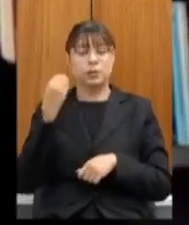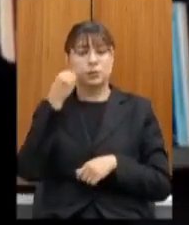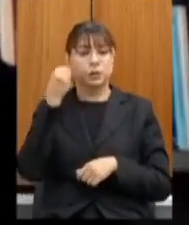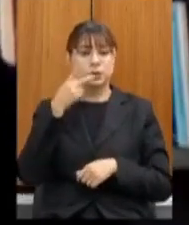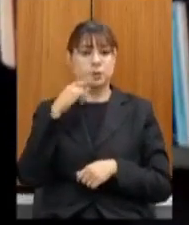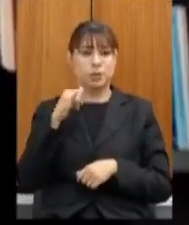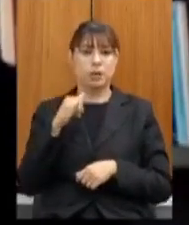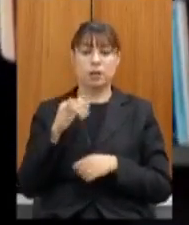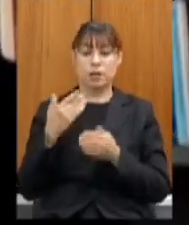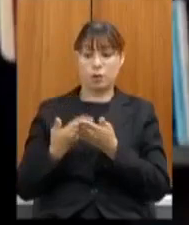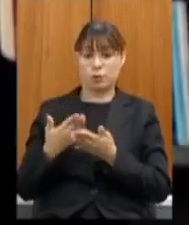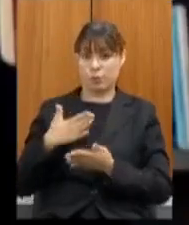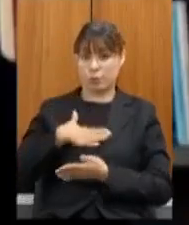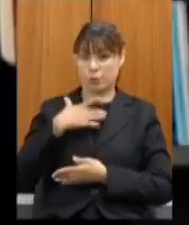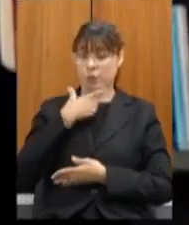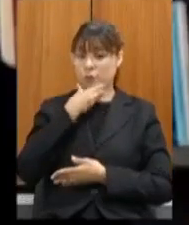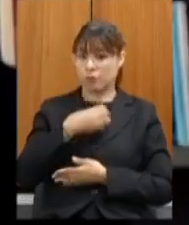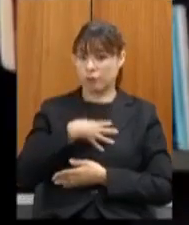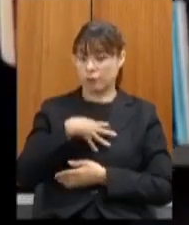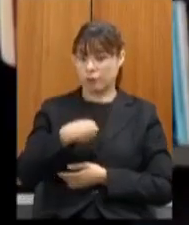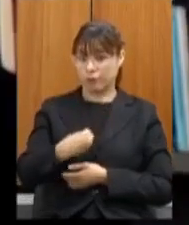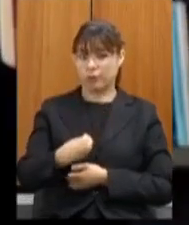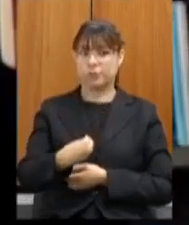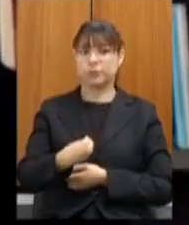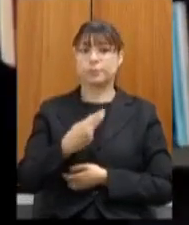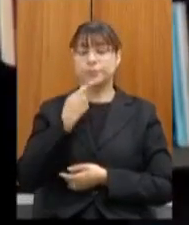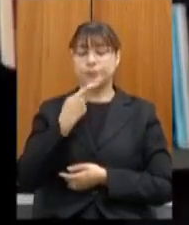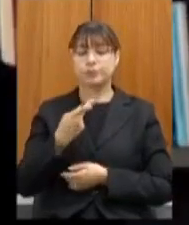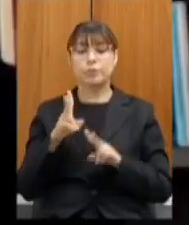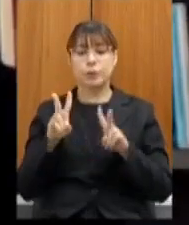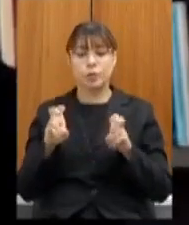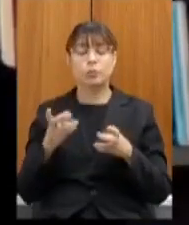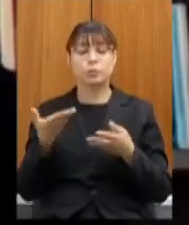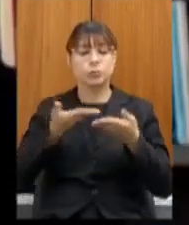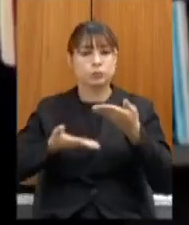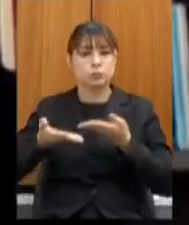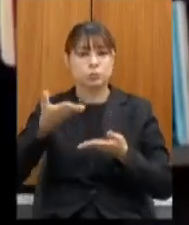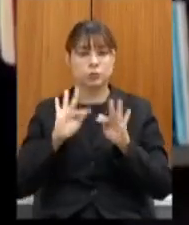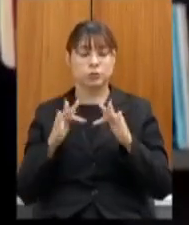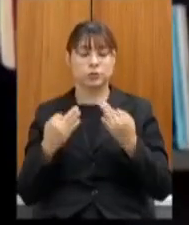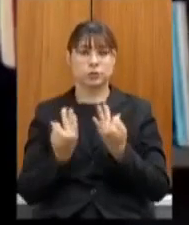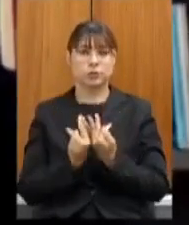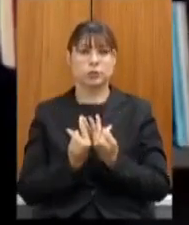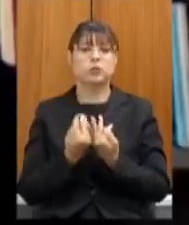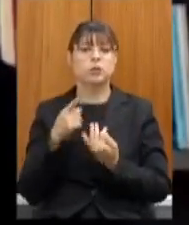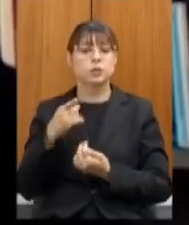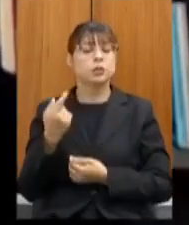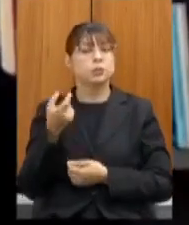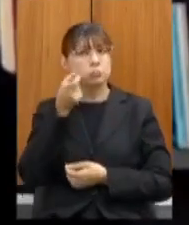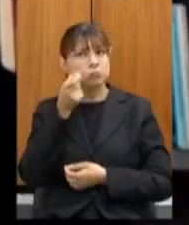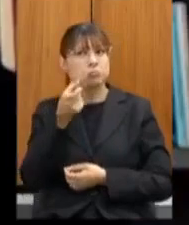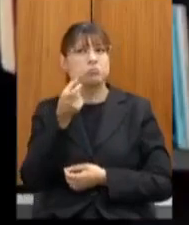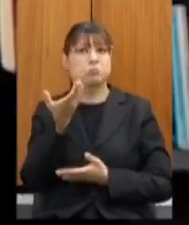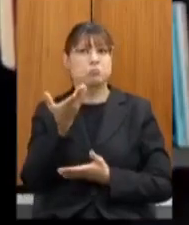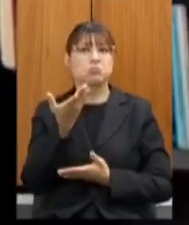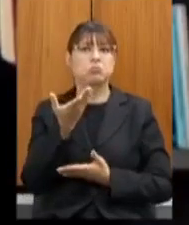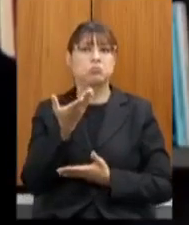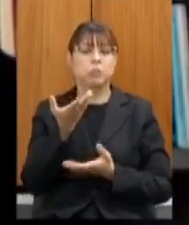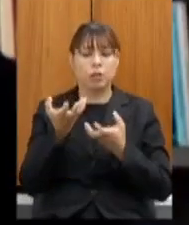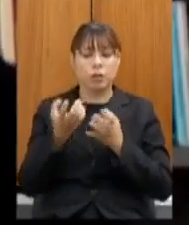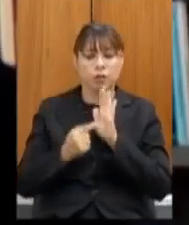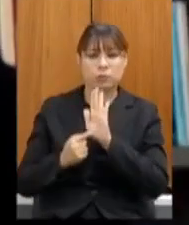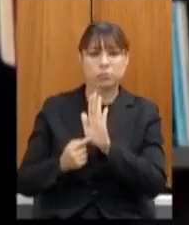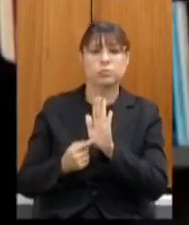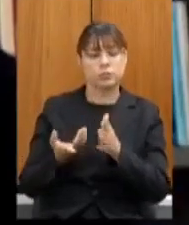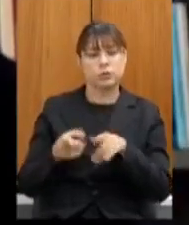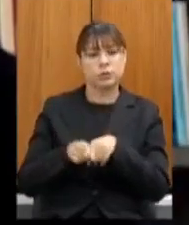trouxe essa questão da escuta e ela tem sido muito interessante queria trazer essa experiência para o